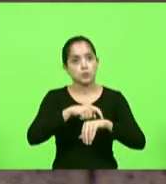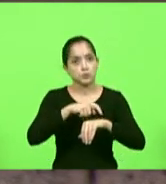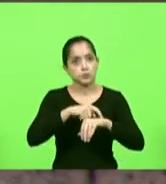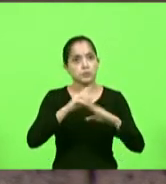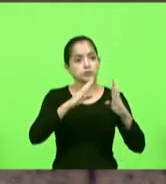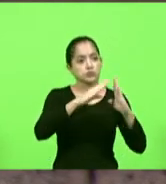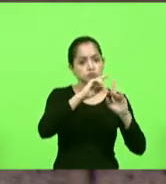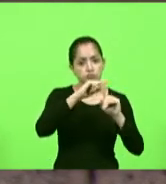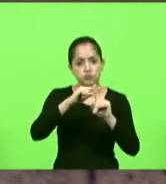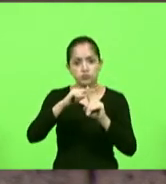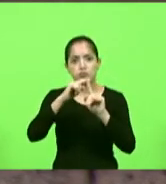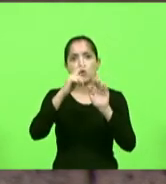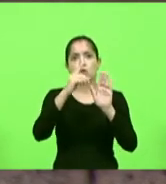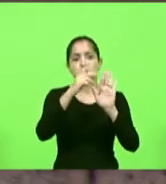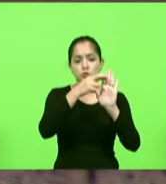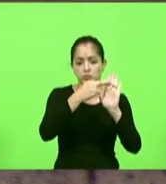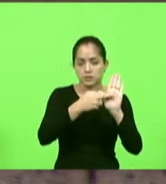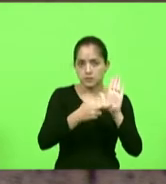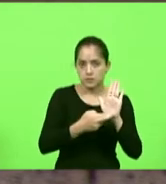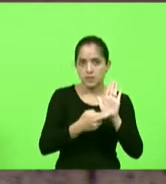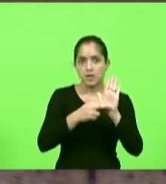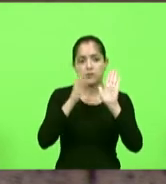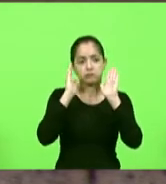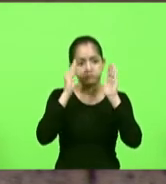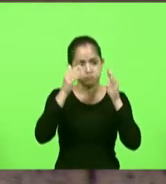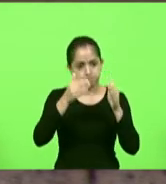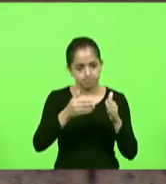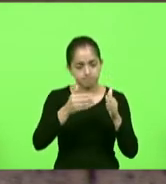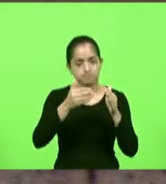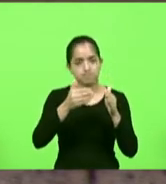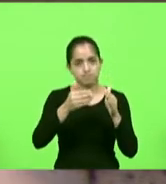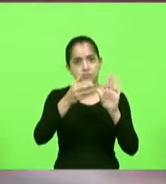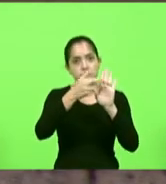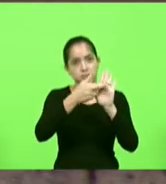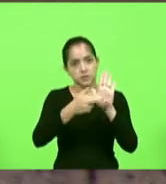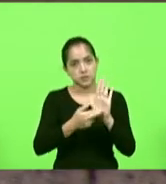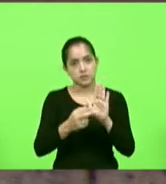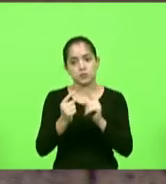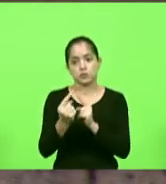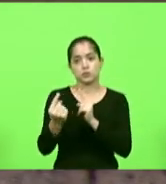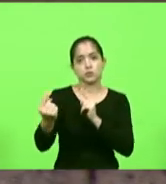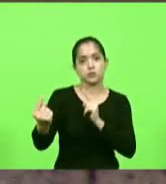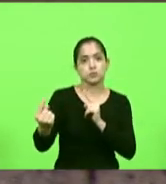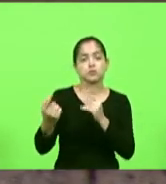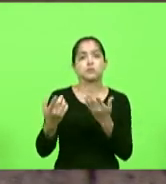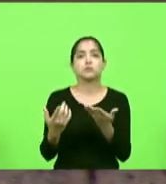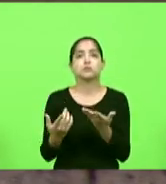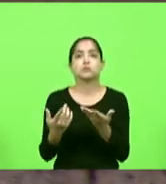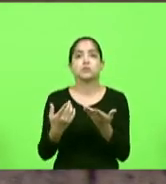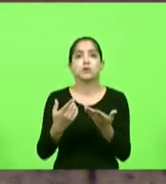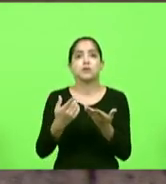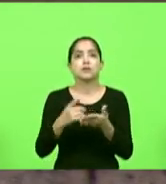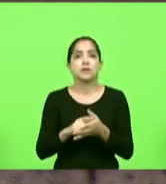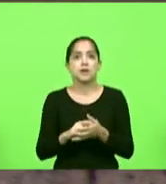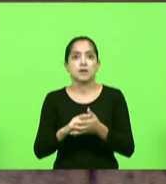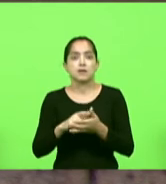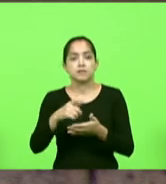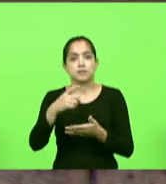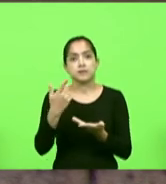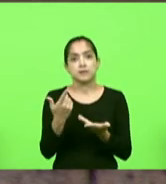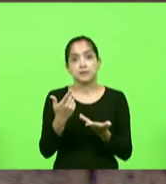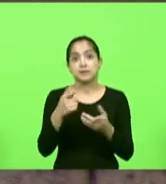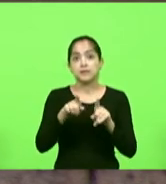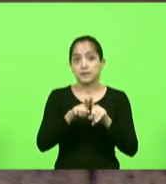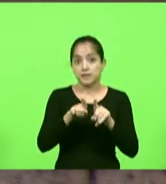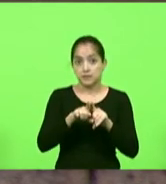com todos os protocolos isso gel o isolamento a medição e principalmente a